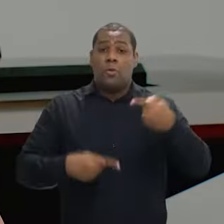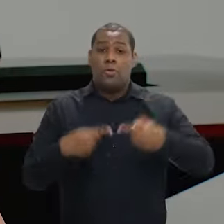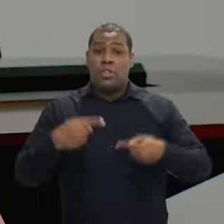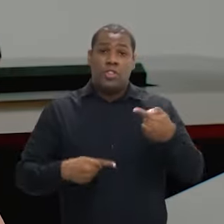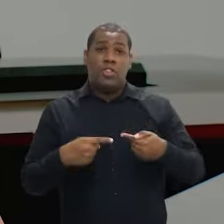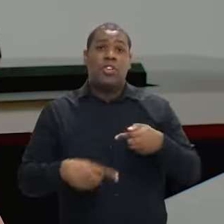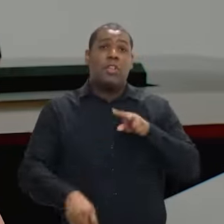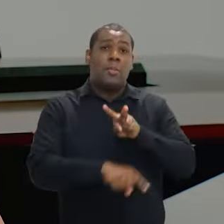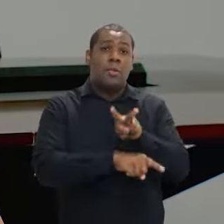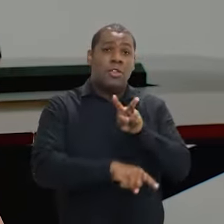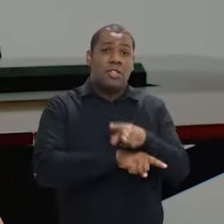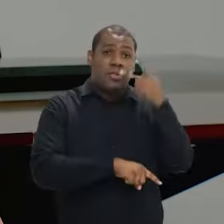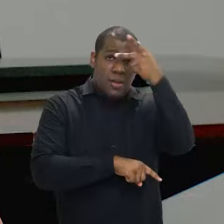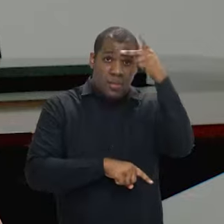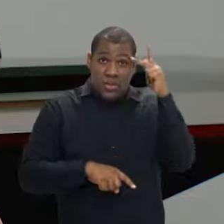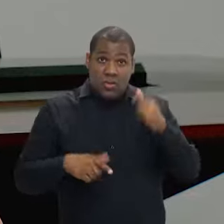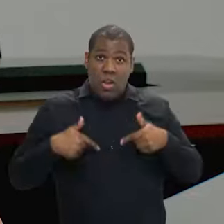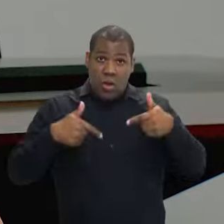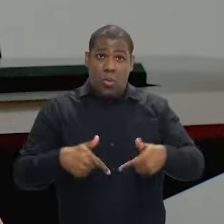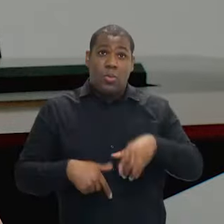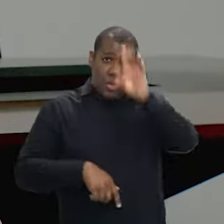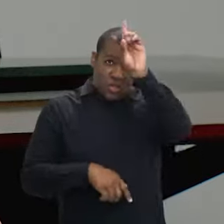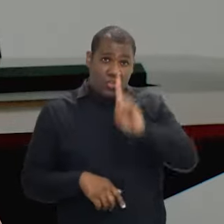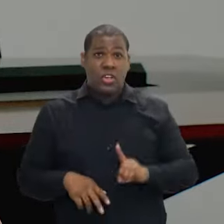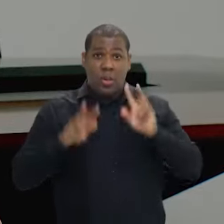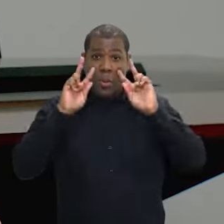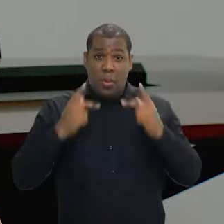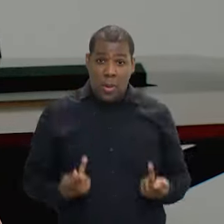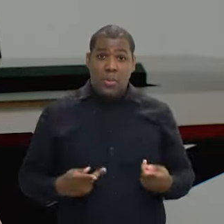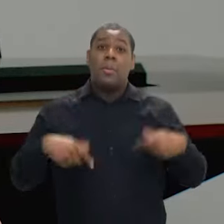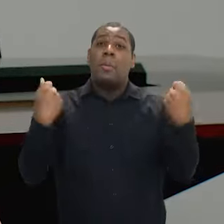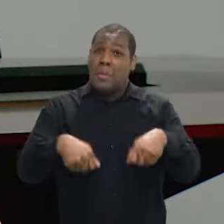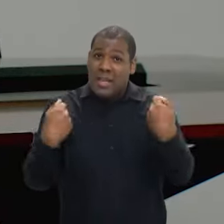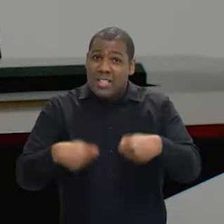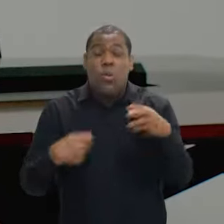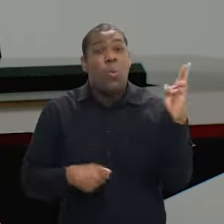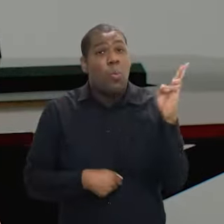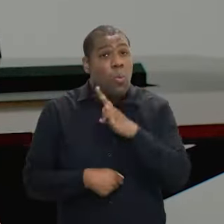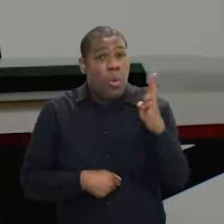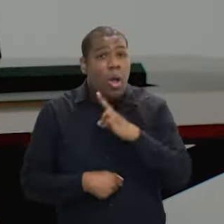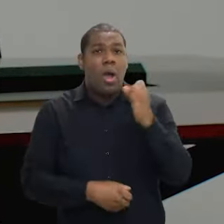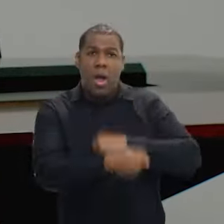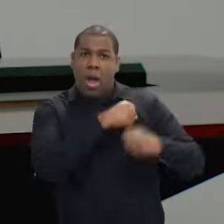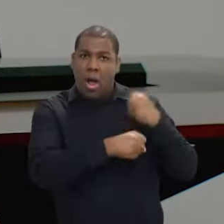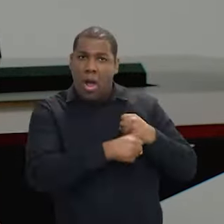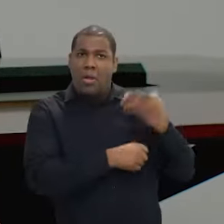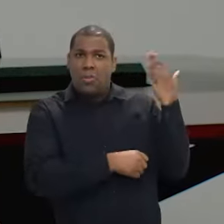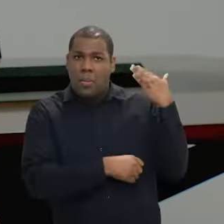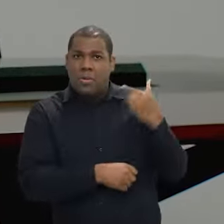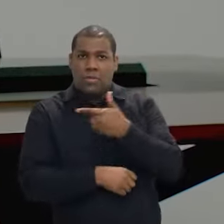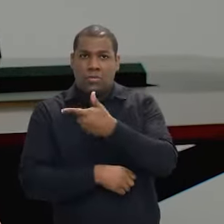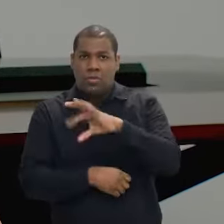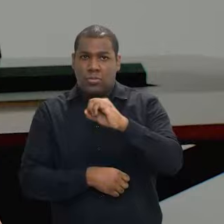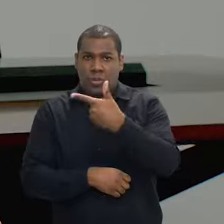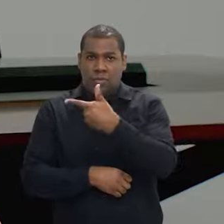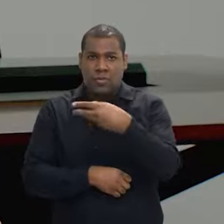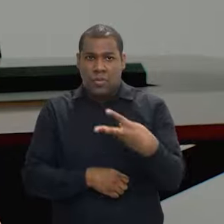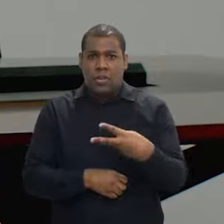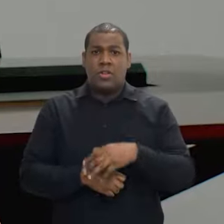política de proteção de defensores e defensoras de direitos humanos também é uma política que exige medidas de urgência. Então, desde o ano passado, nós também